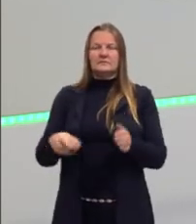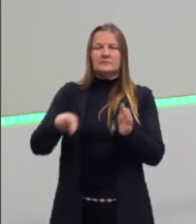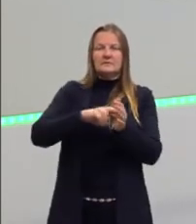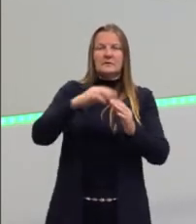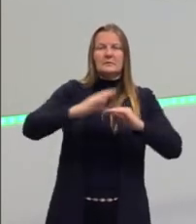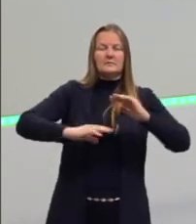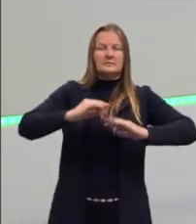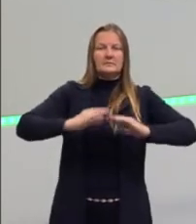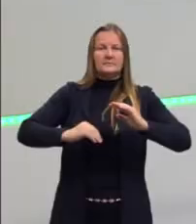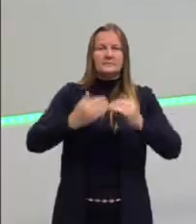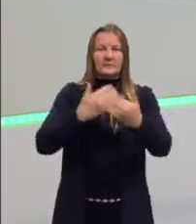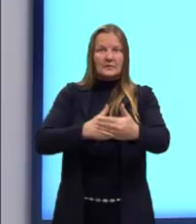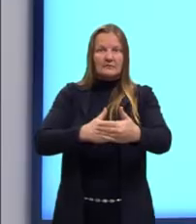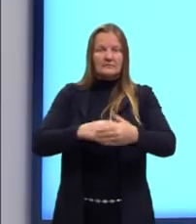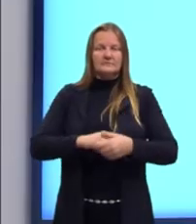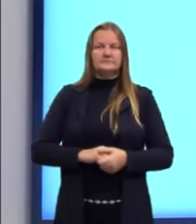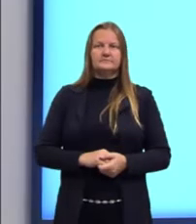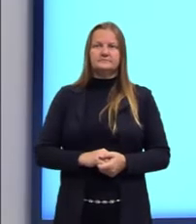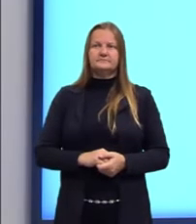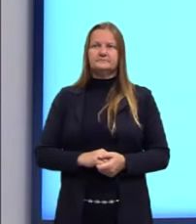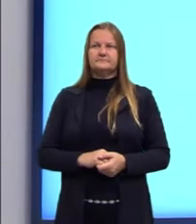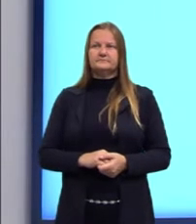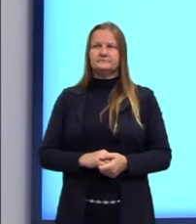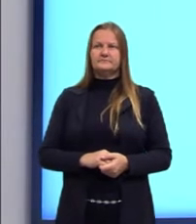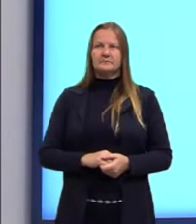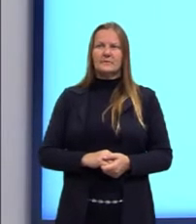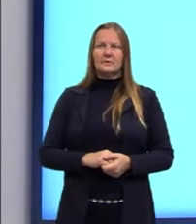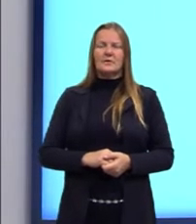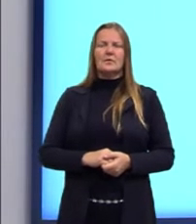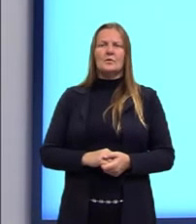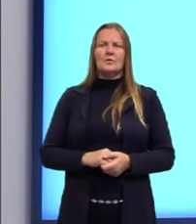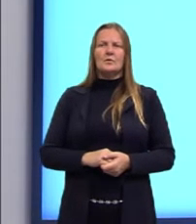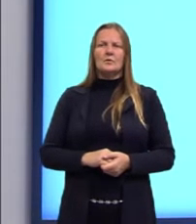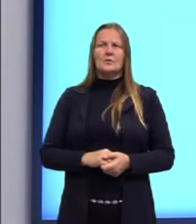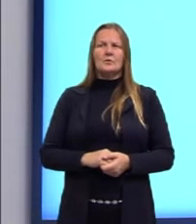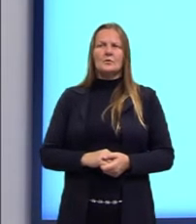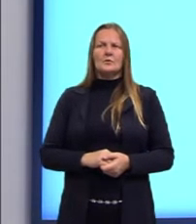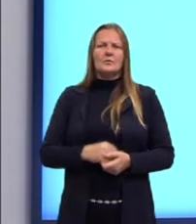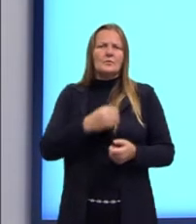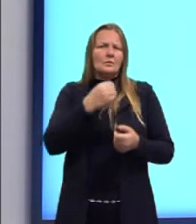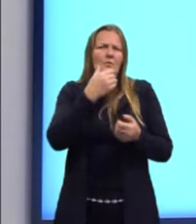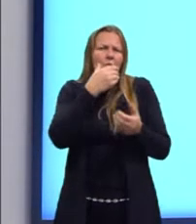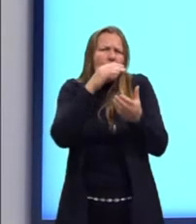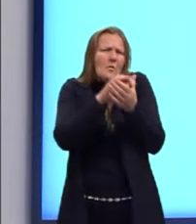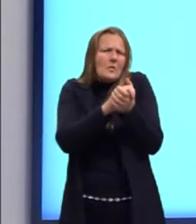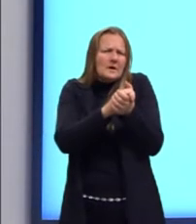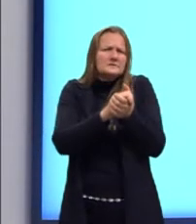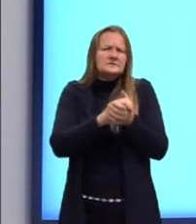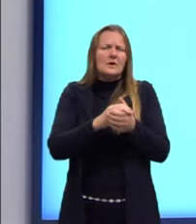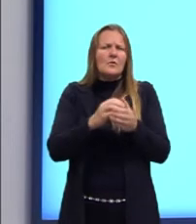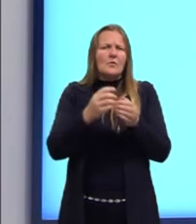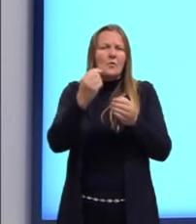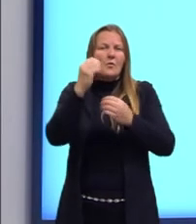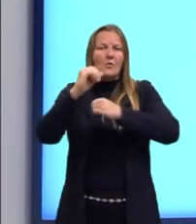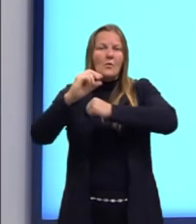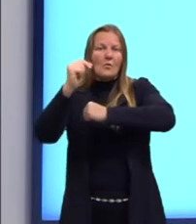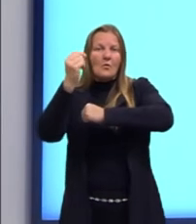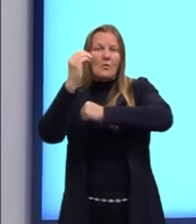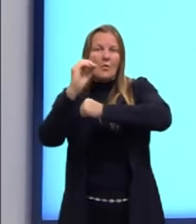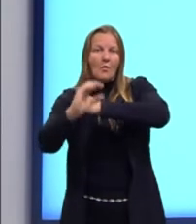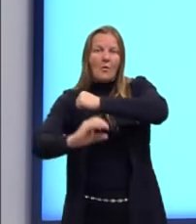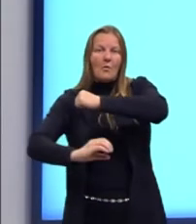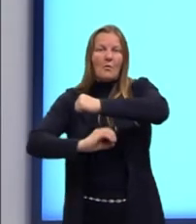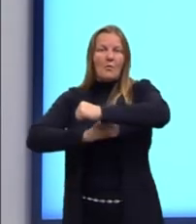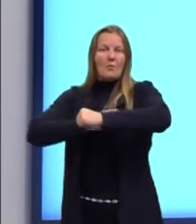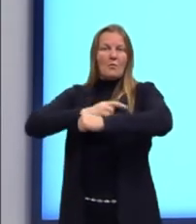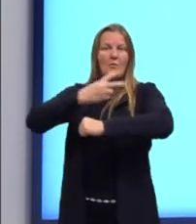prova. A questão diz o seguinte, Um casal decidiu aplicar em um fundo de investimentos que tem uma taxa